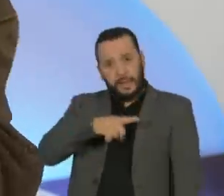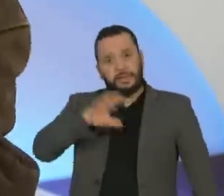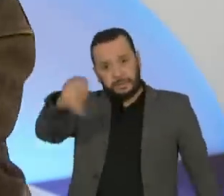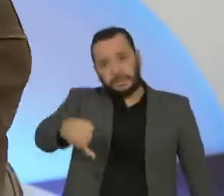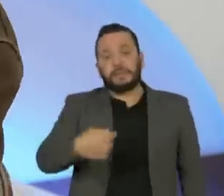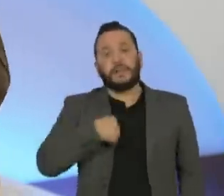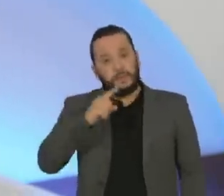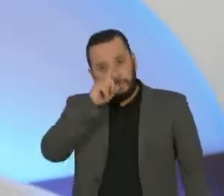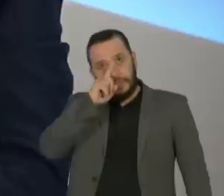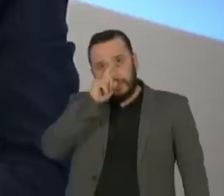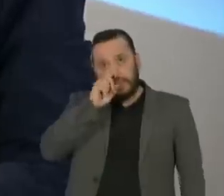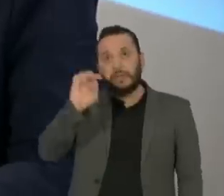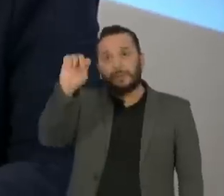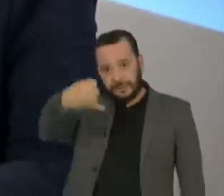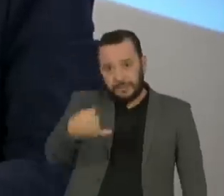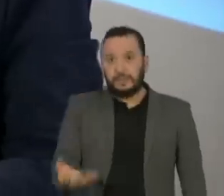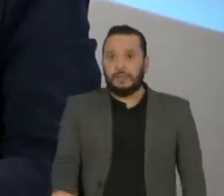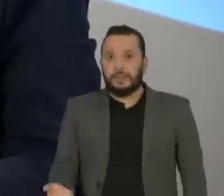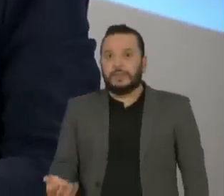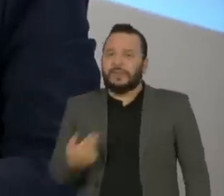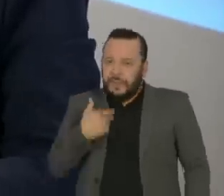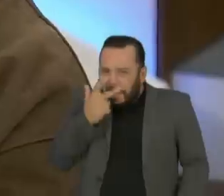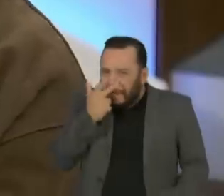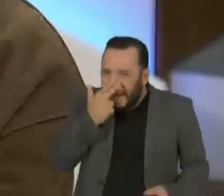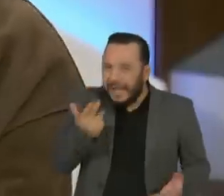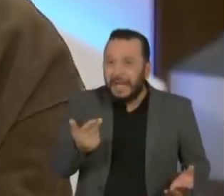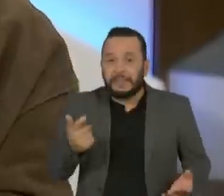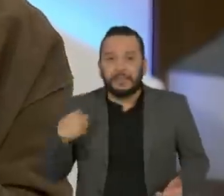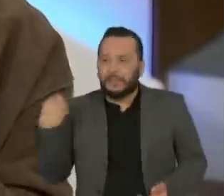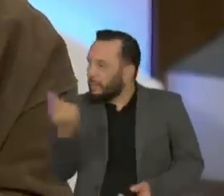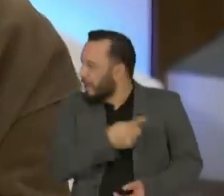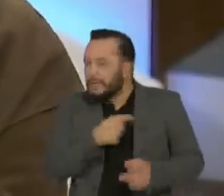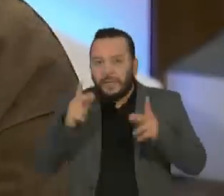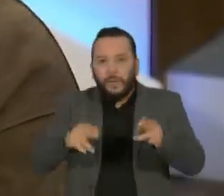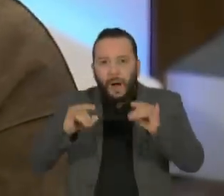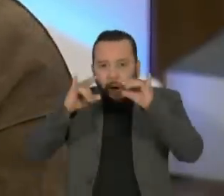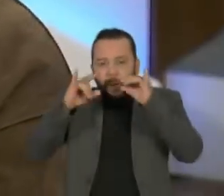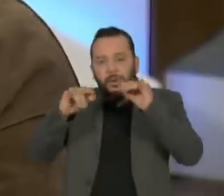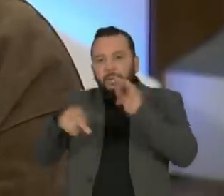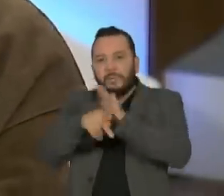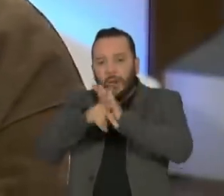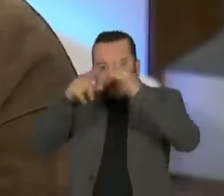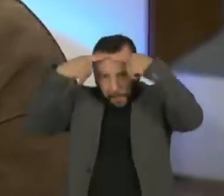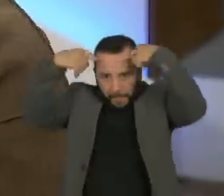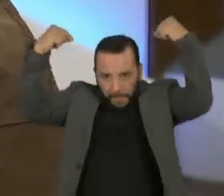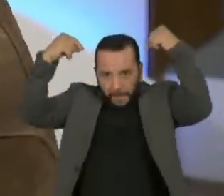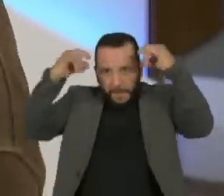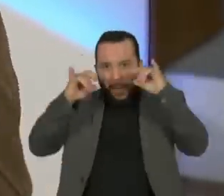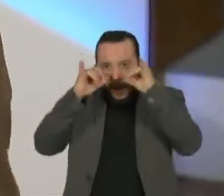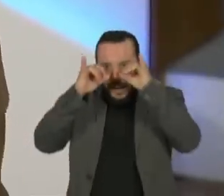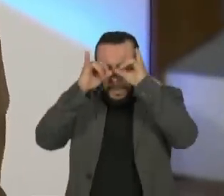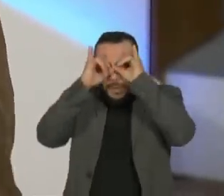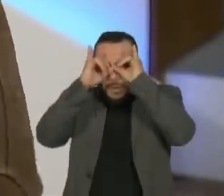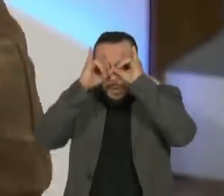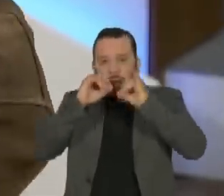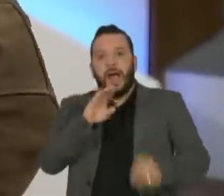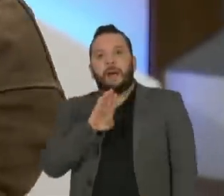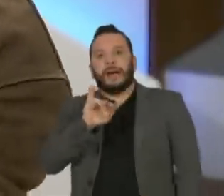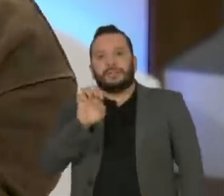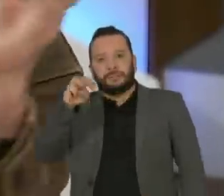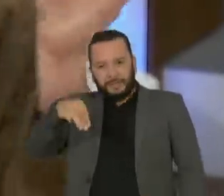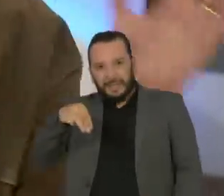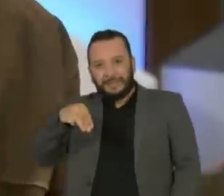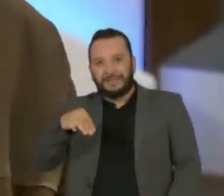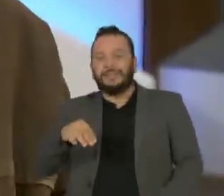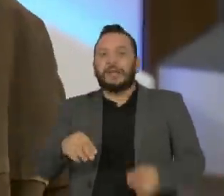perigo isso tudo, né? A gente parece estar em Gotham City e o Olavo parece o inimigo do Batman, parece que poderia ser perfeitamente. Então, isso